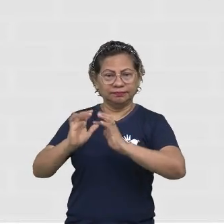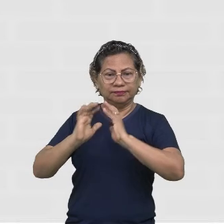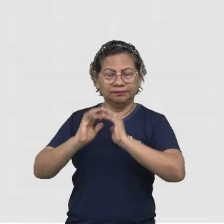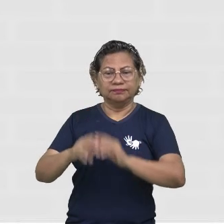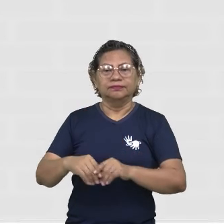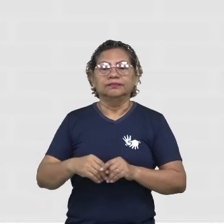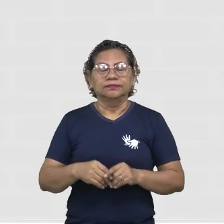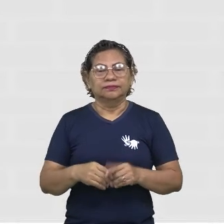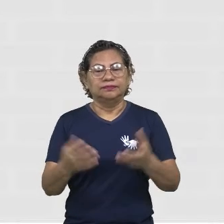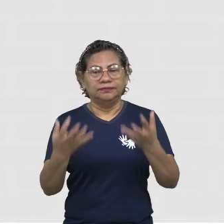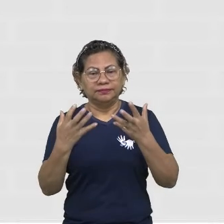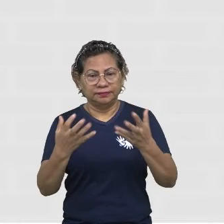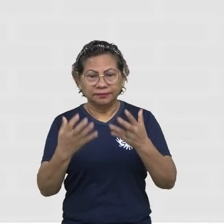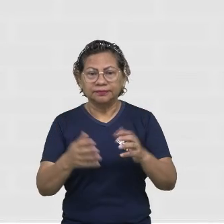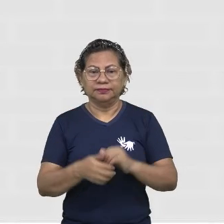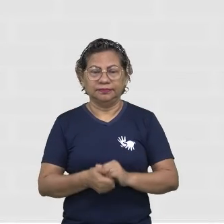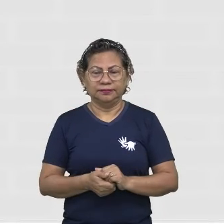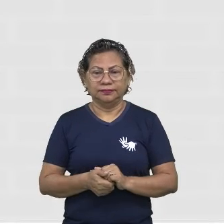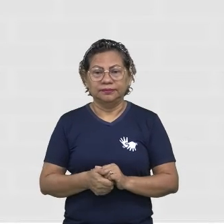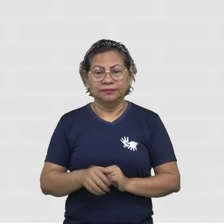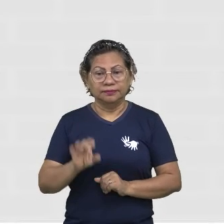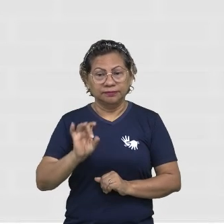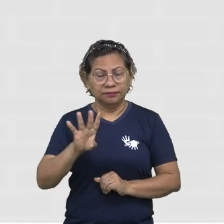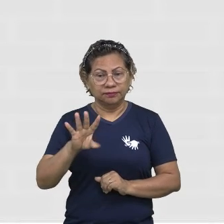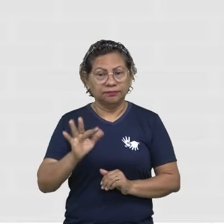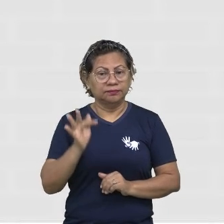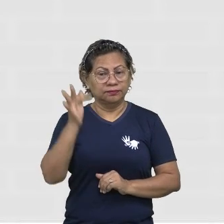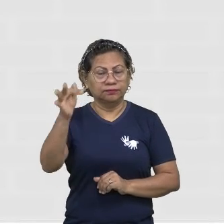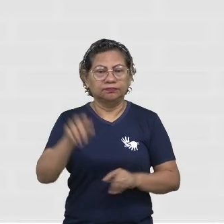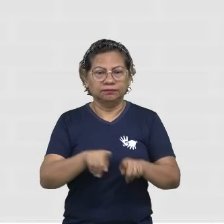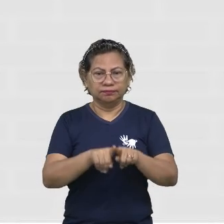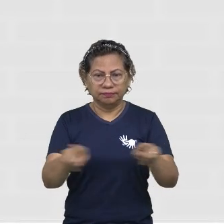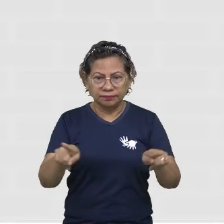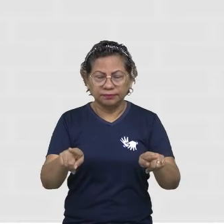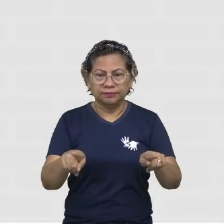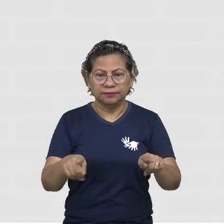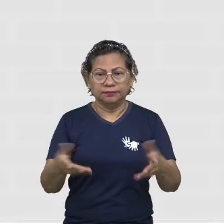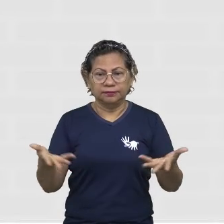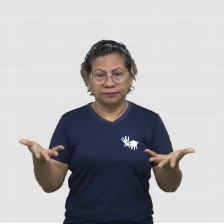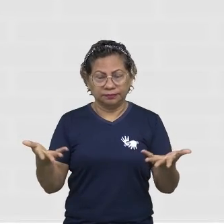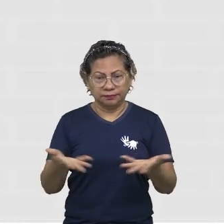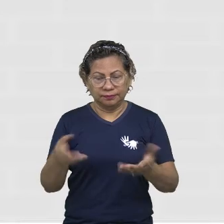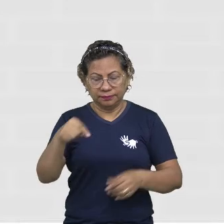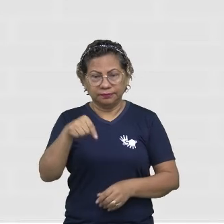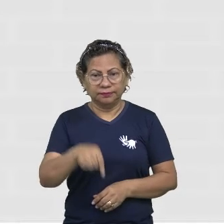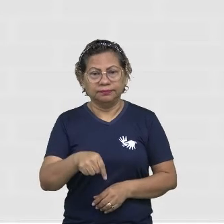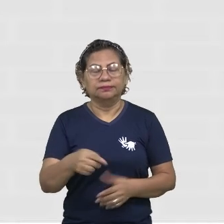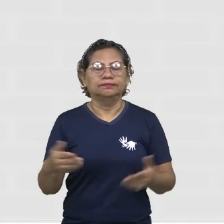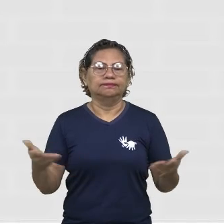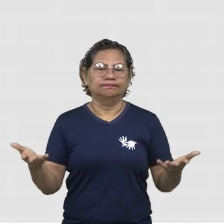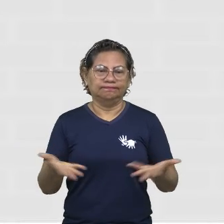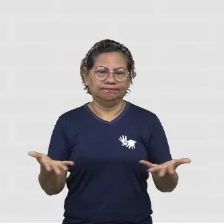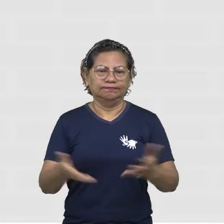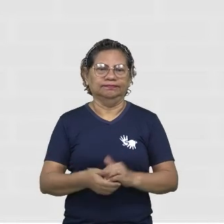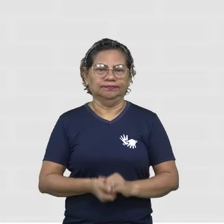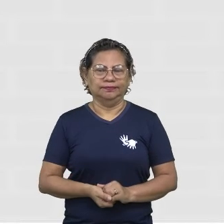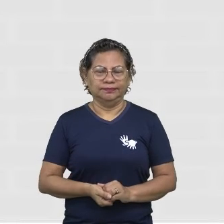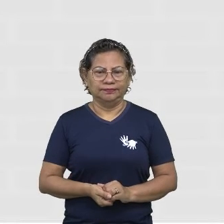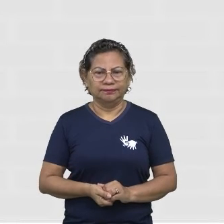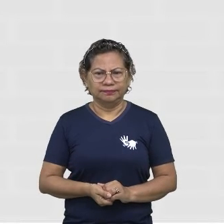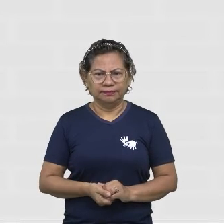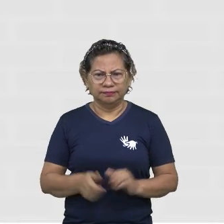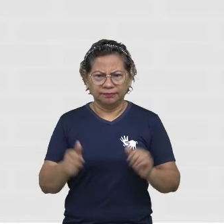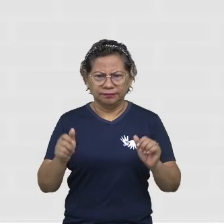objetivos, não apenas para o futuro, mas também no aqui e agora. O que eu posso mudar